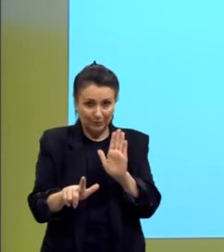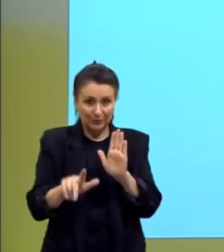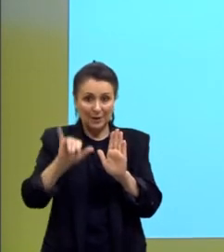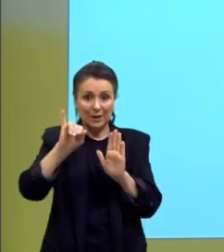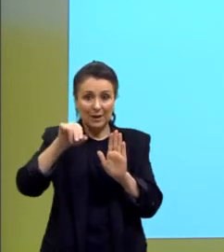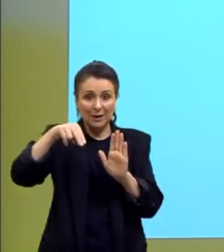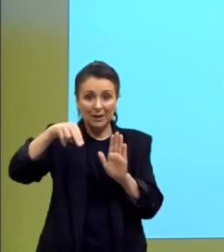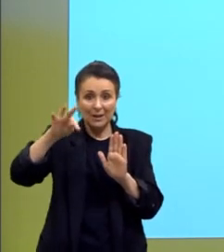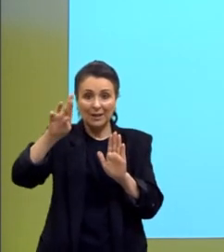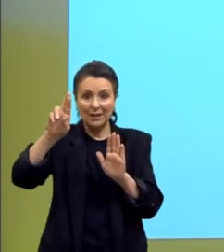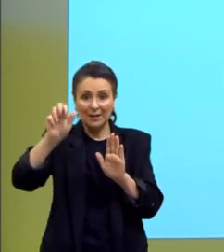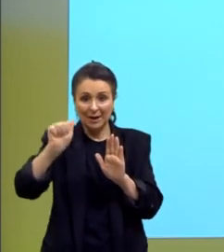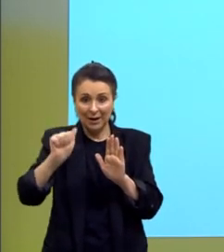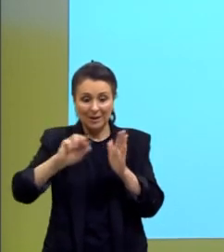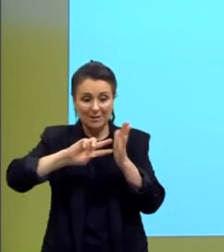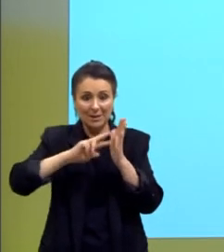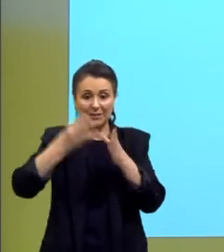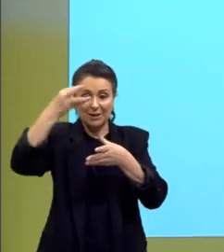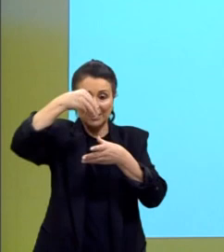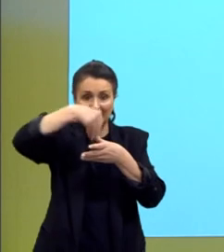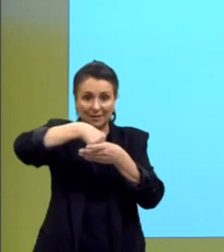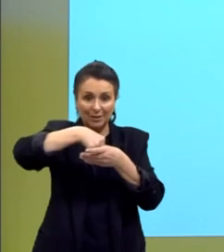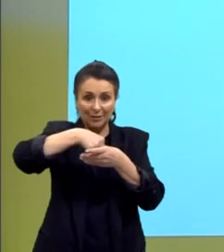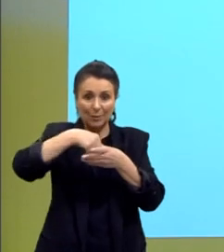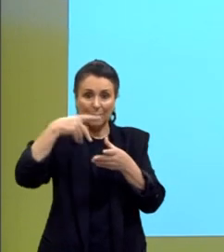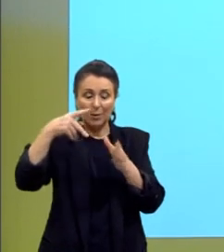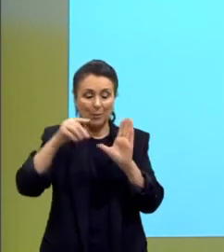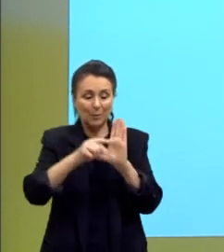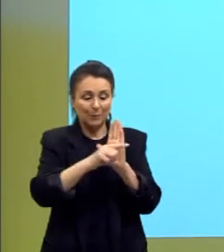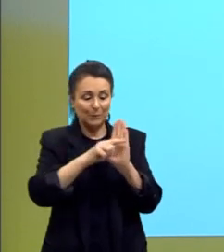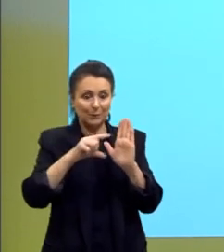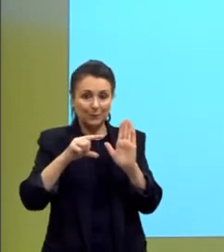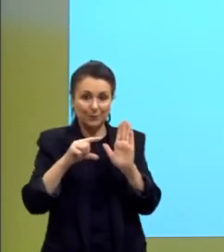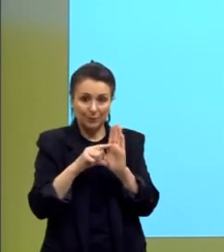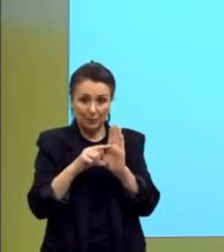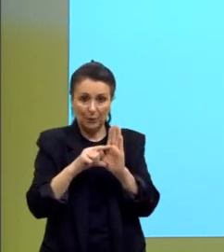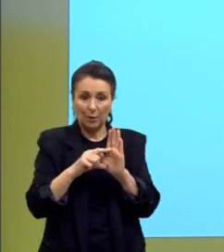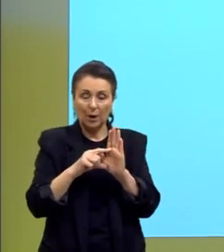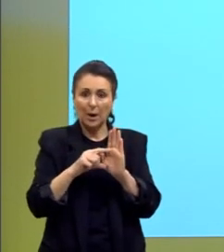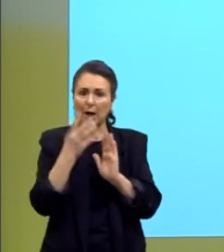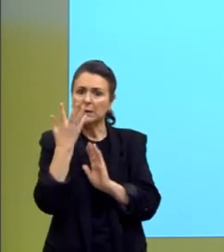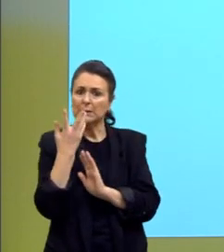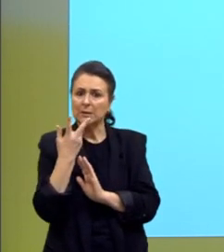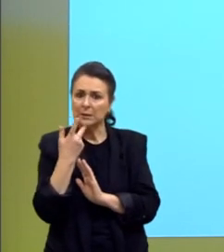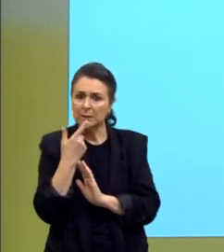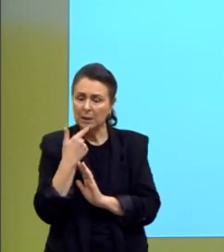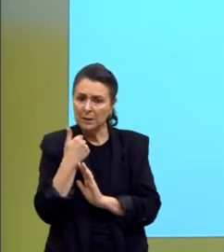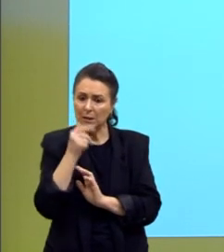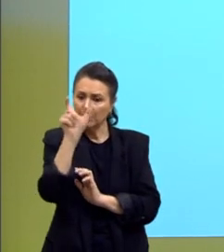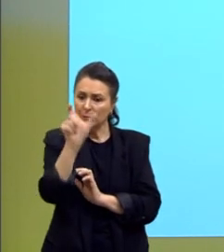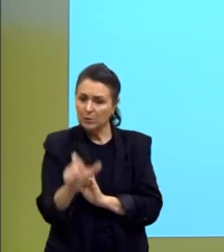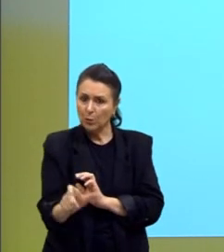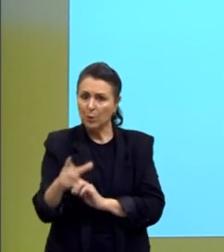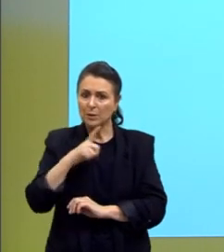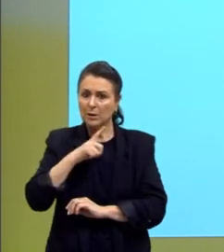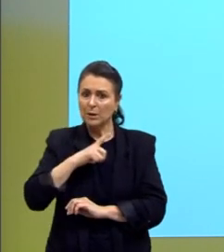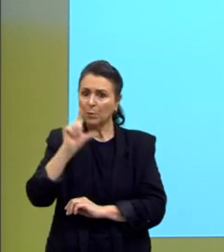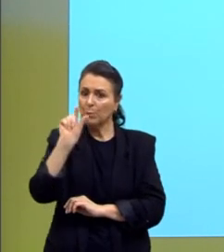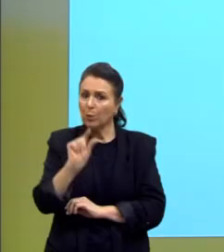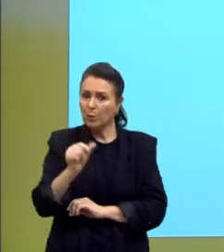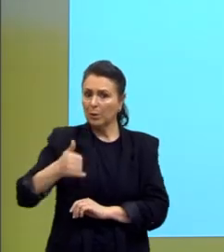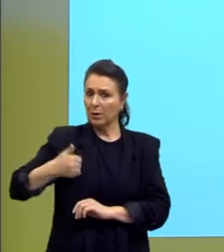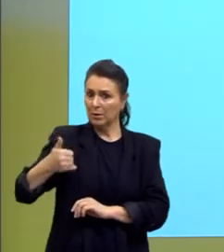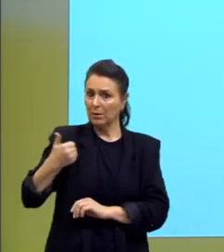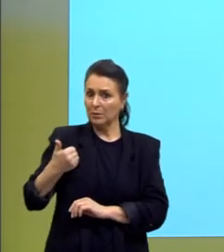intraparágrafo aqui os indivíduos com idade pouco avançada em sua maioria ainda não possuem